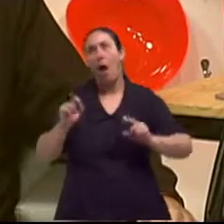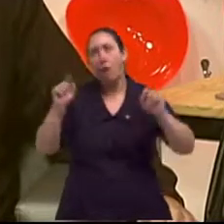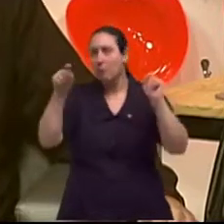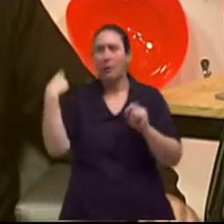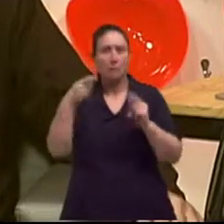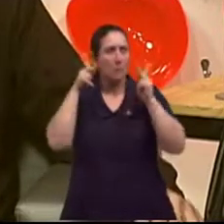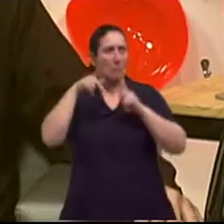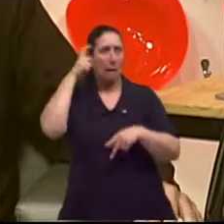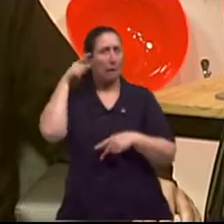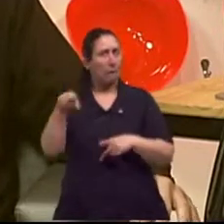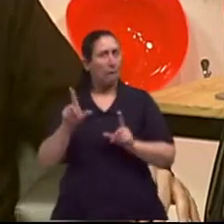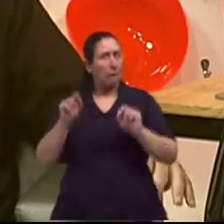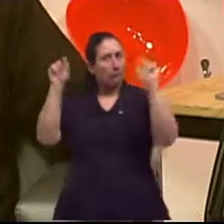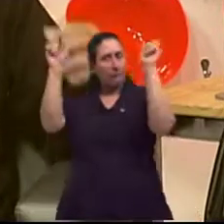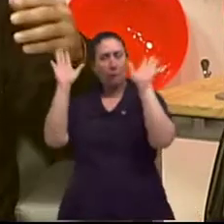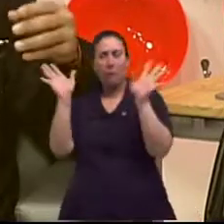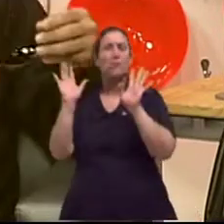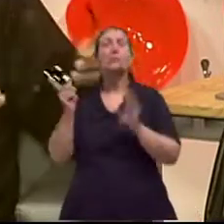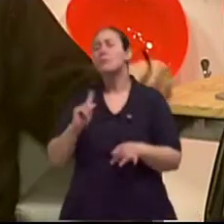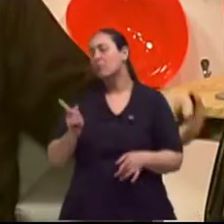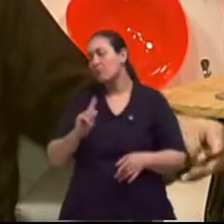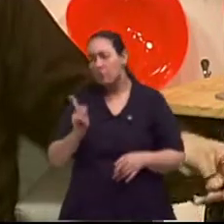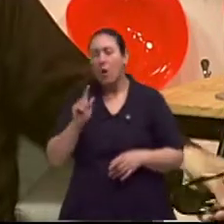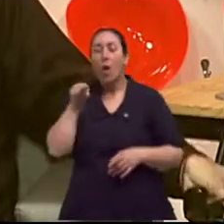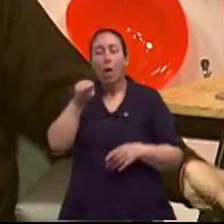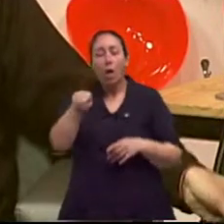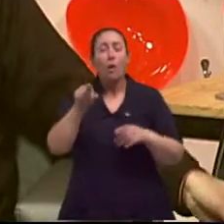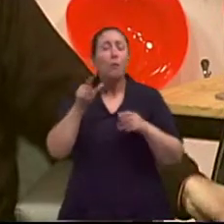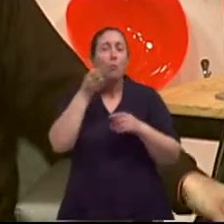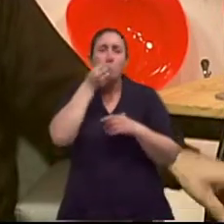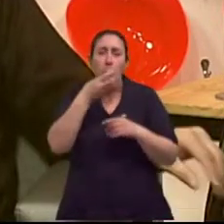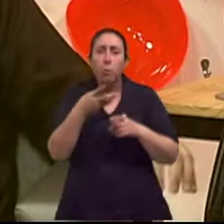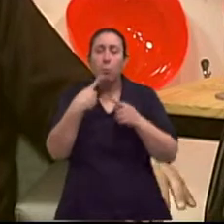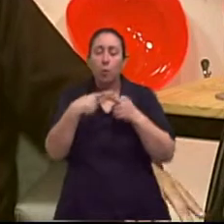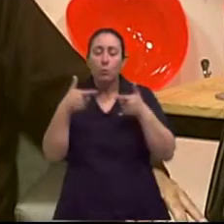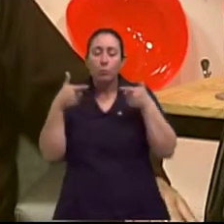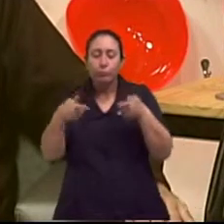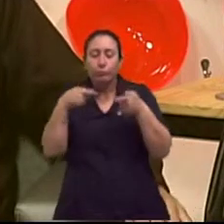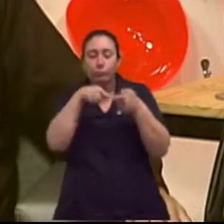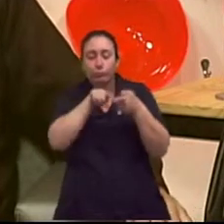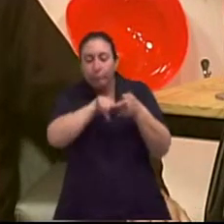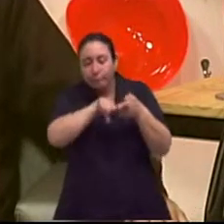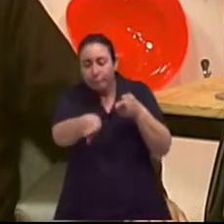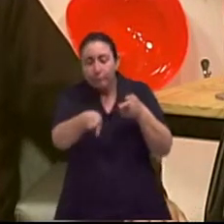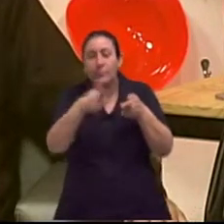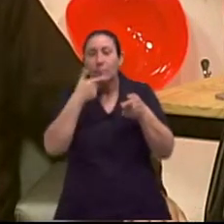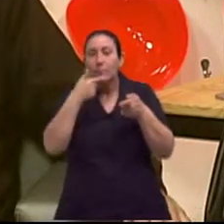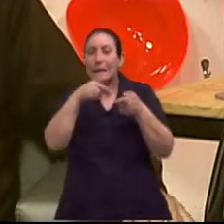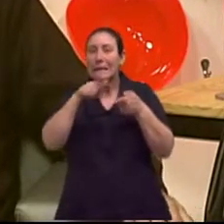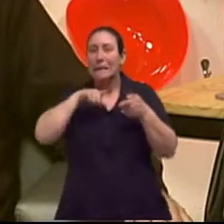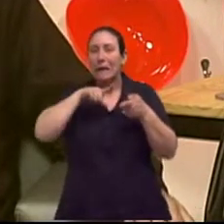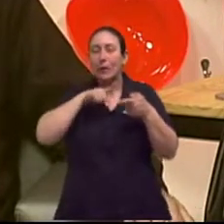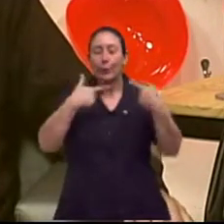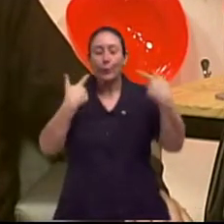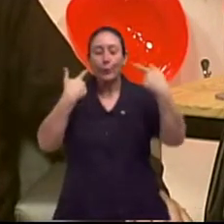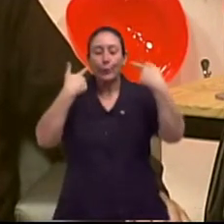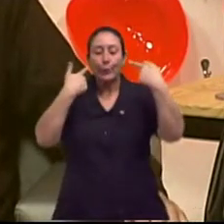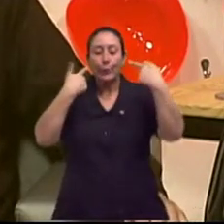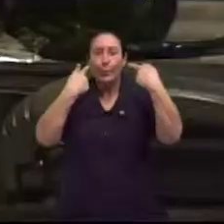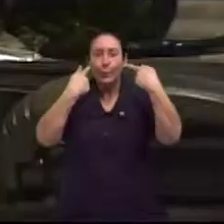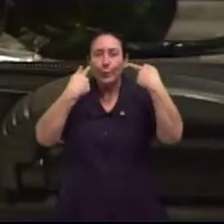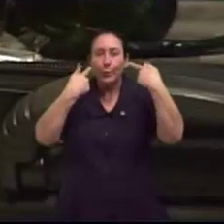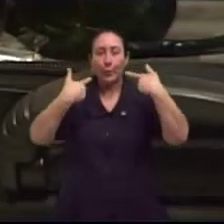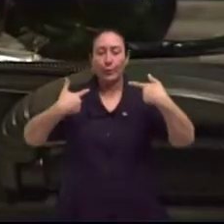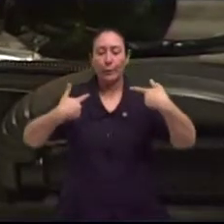as pessoas dizem. de baixa potência, ok. E ele trabalha com o infravermelho, vermelho e